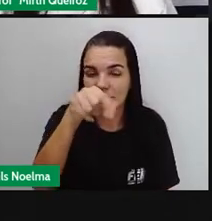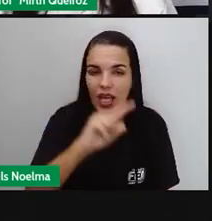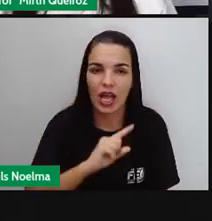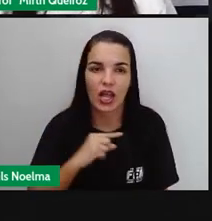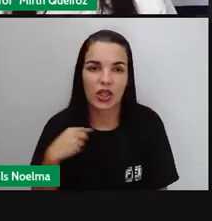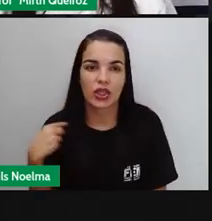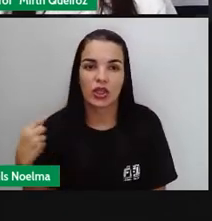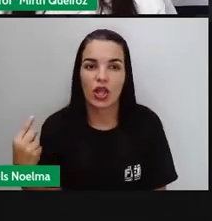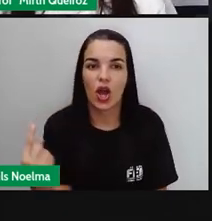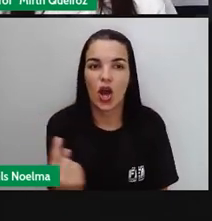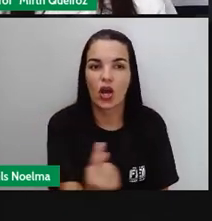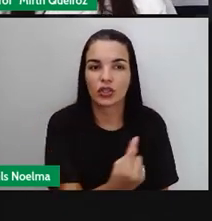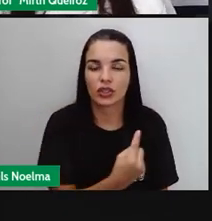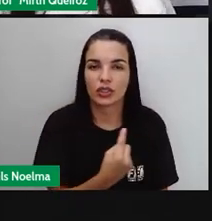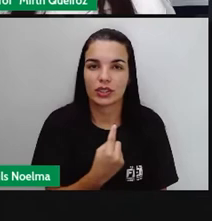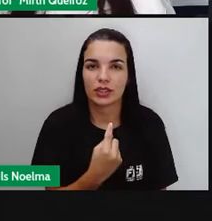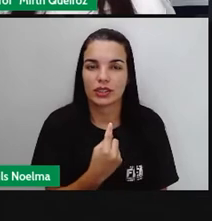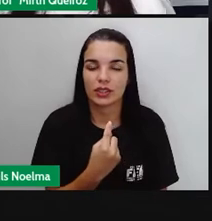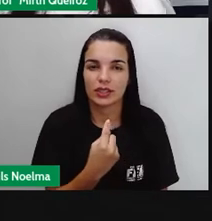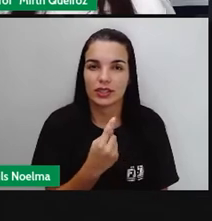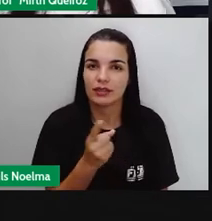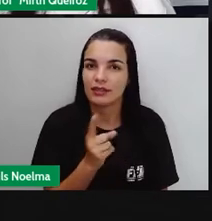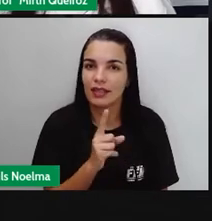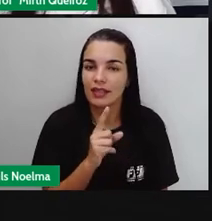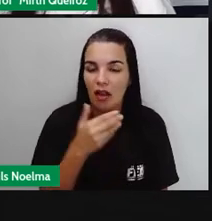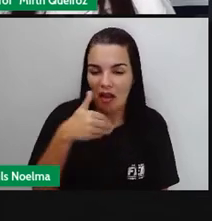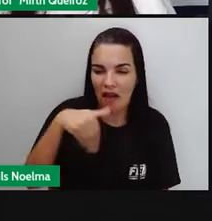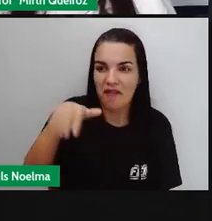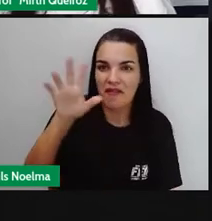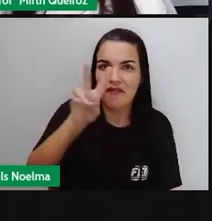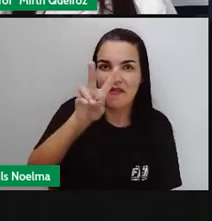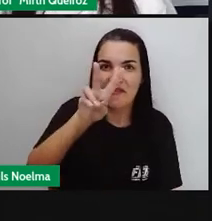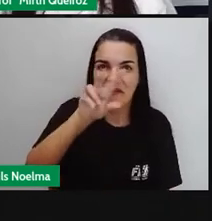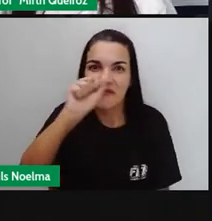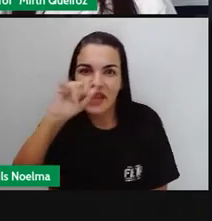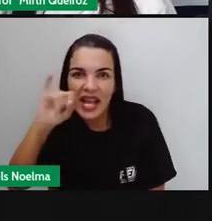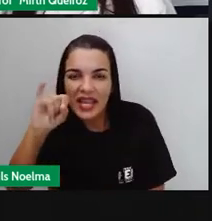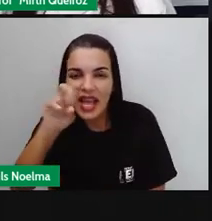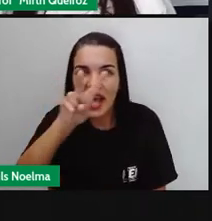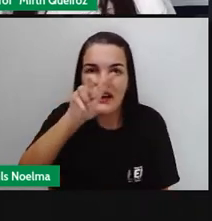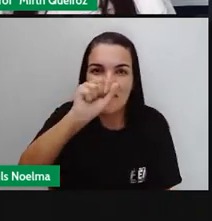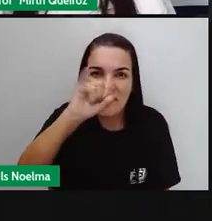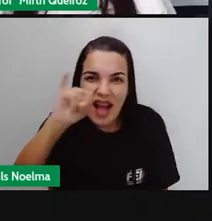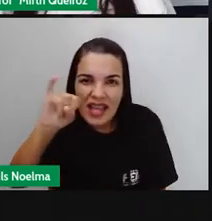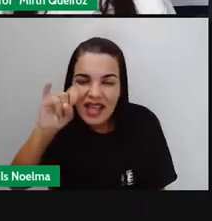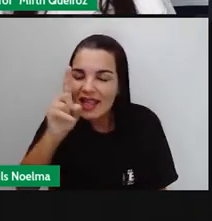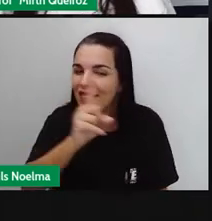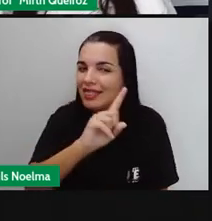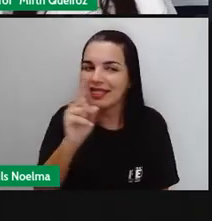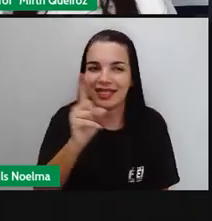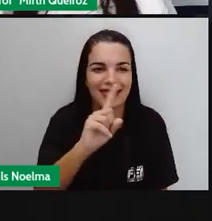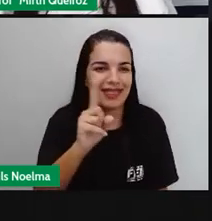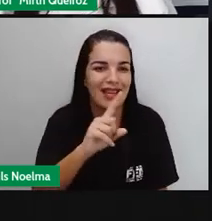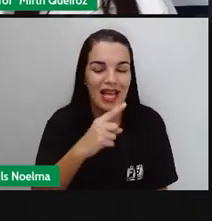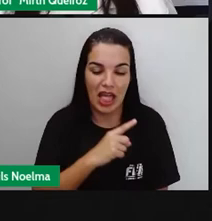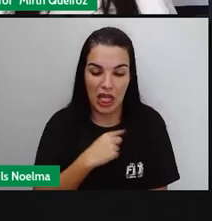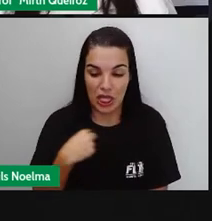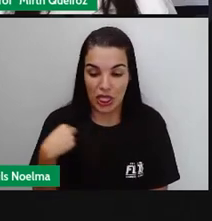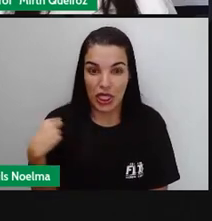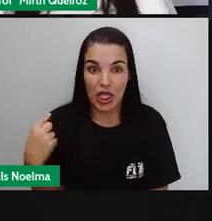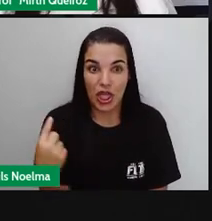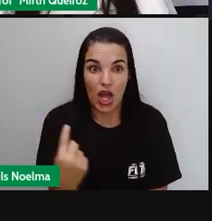Não. Nós vamos. O verbo, ele tem que estar de acordo com o